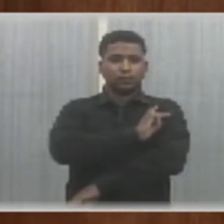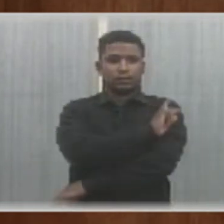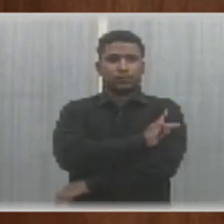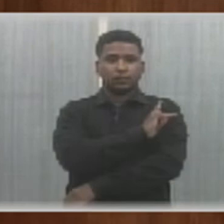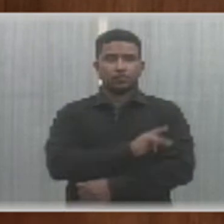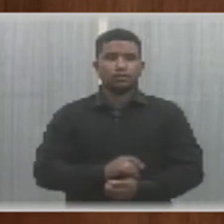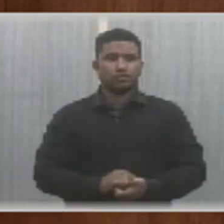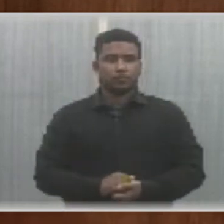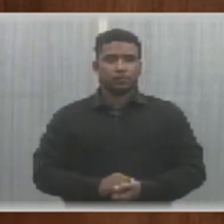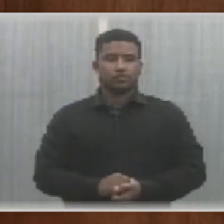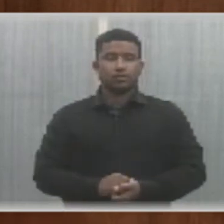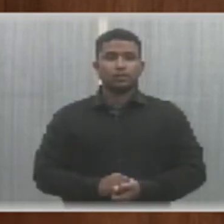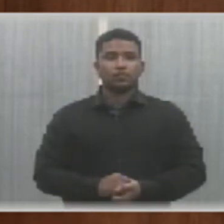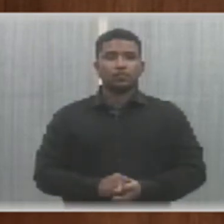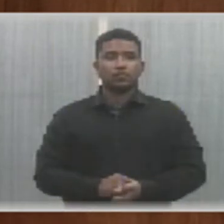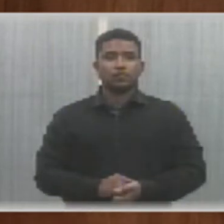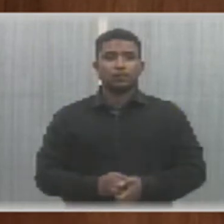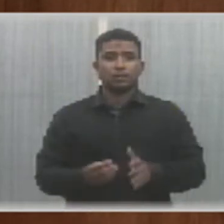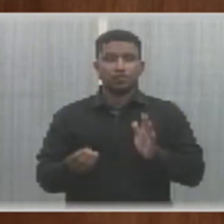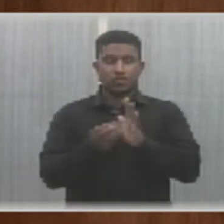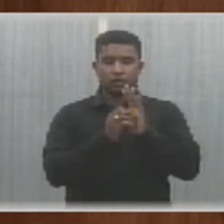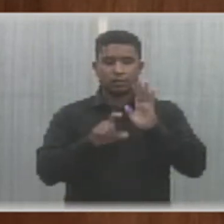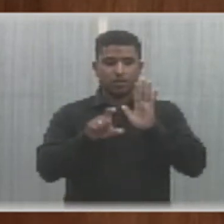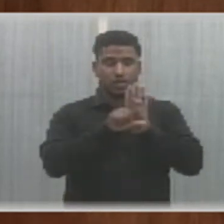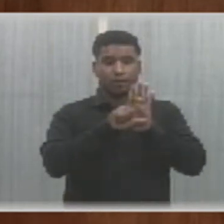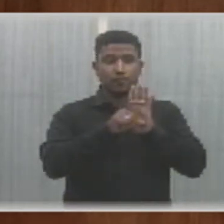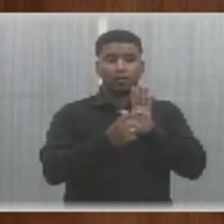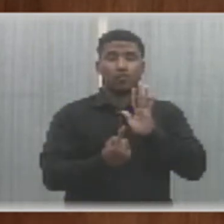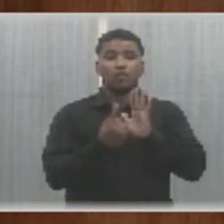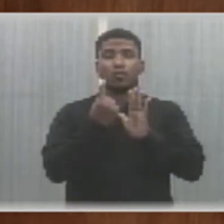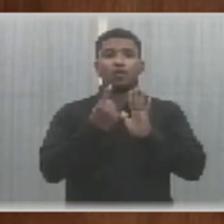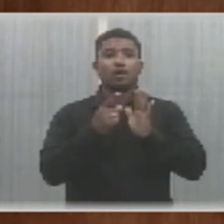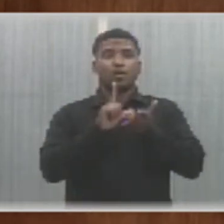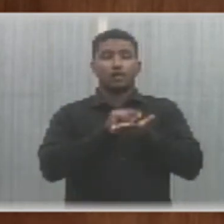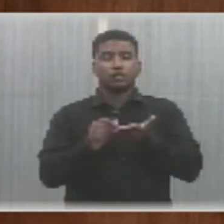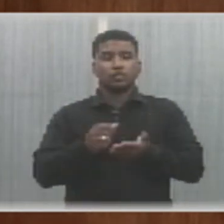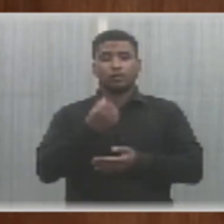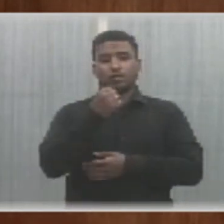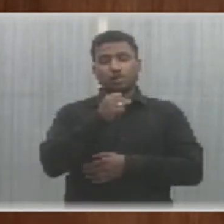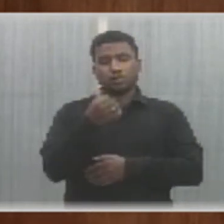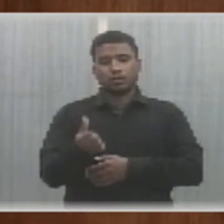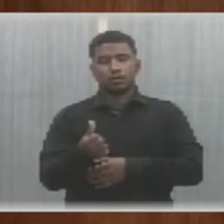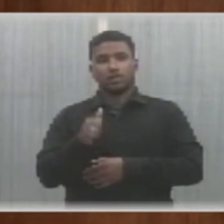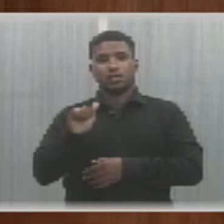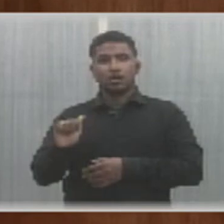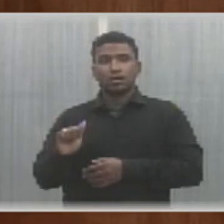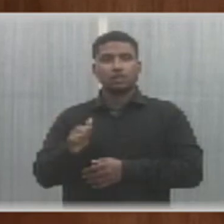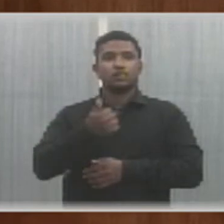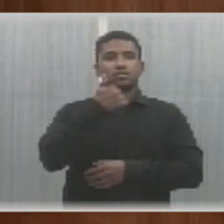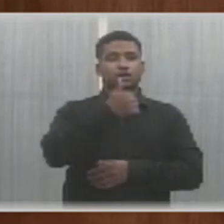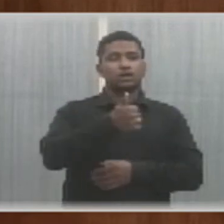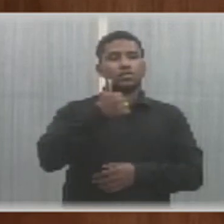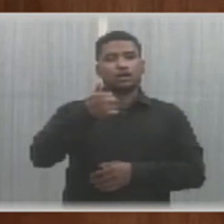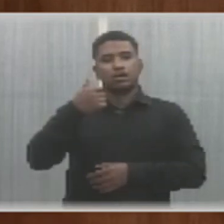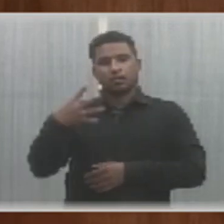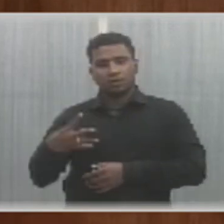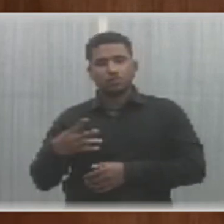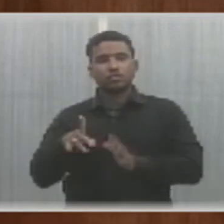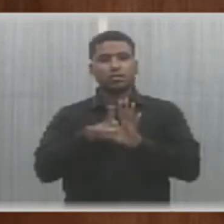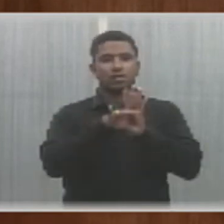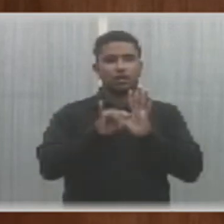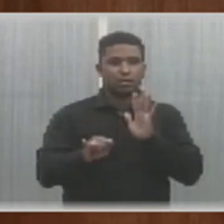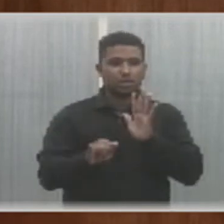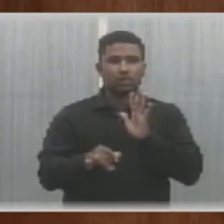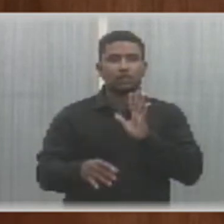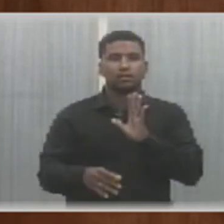Piauí, que acrescenta parágrafos únicos aos artigos 86A e 114A da Lei